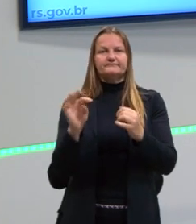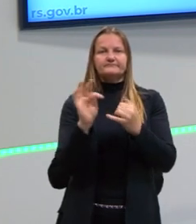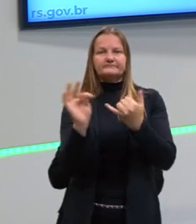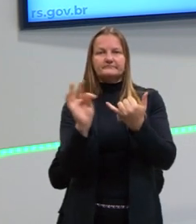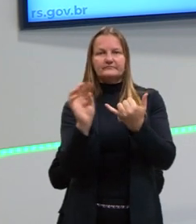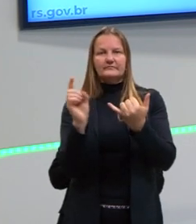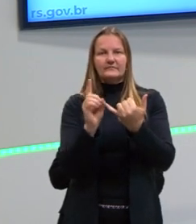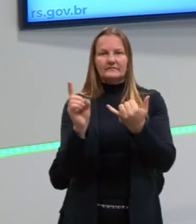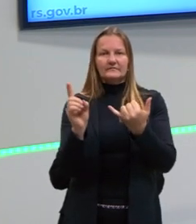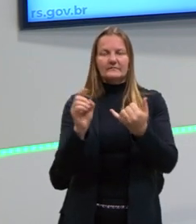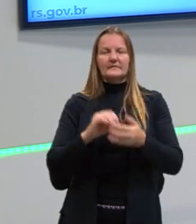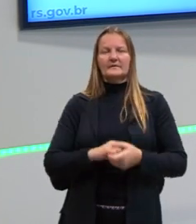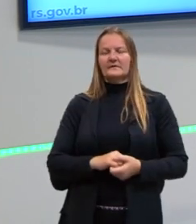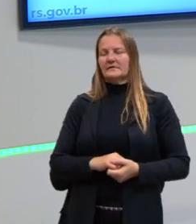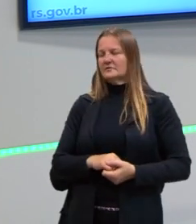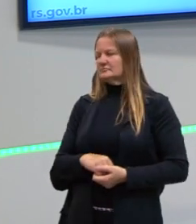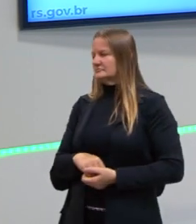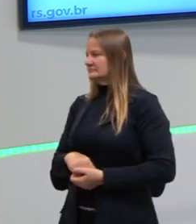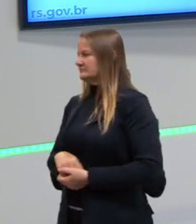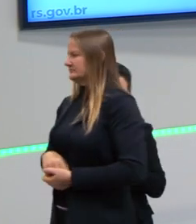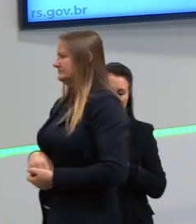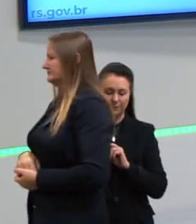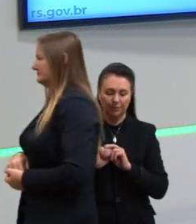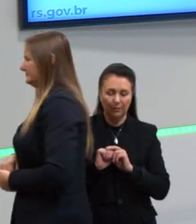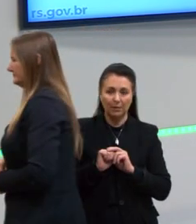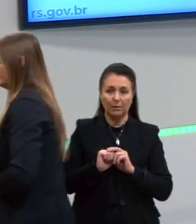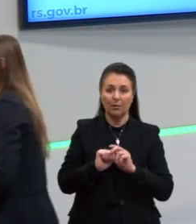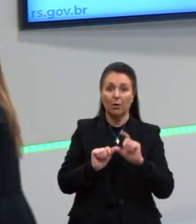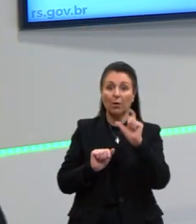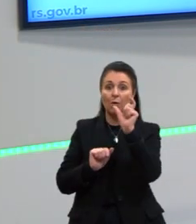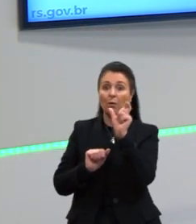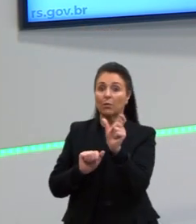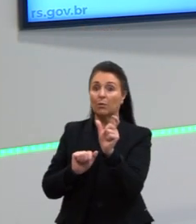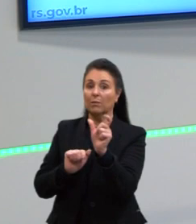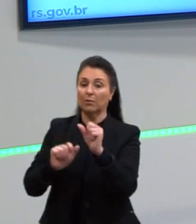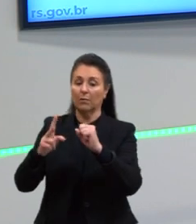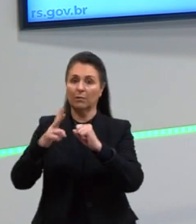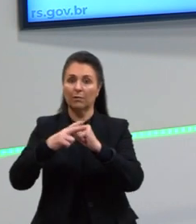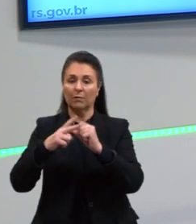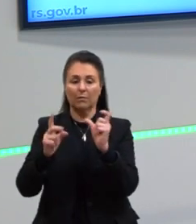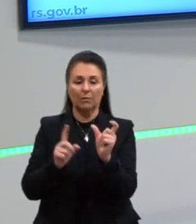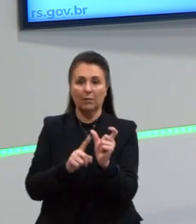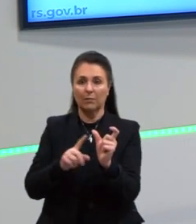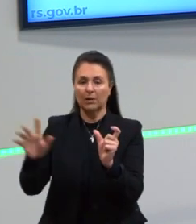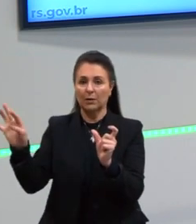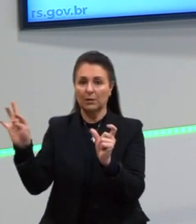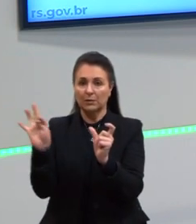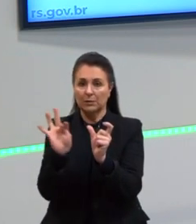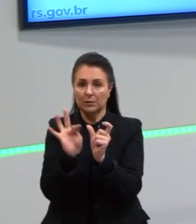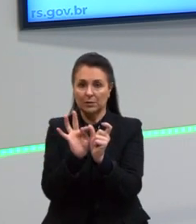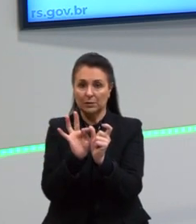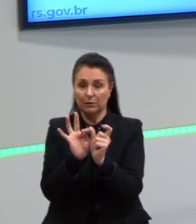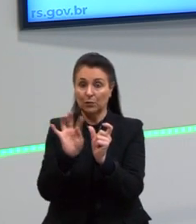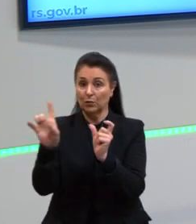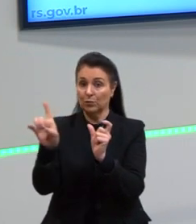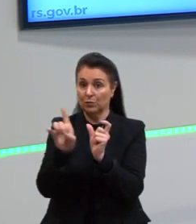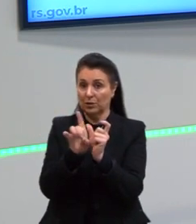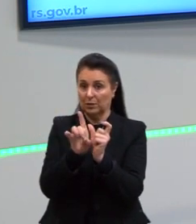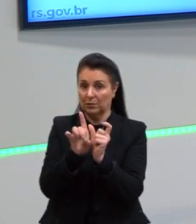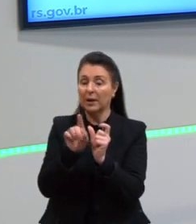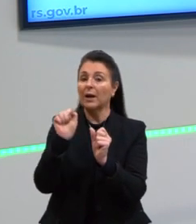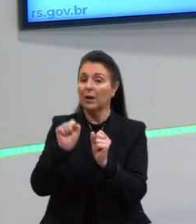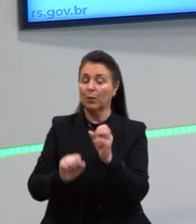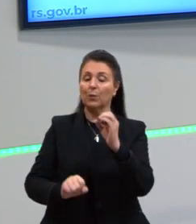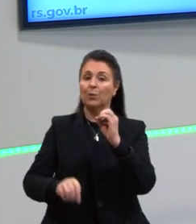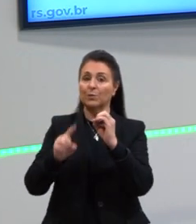ele é transitivo direto, o que responde essa pergunta vai ser, então, um objeto direto.